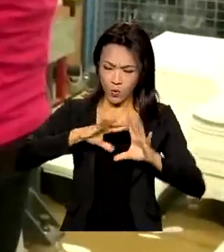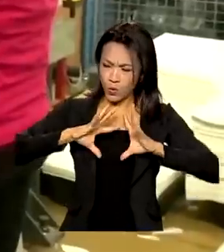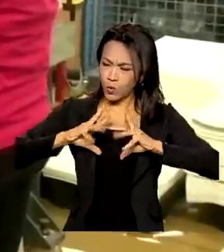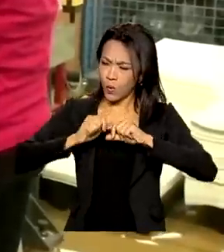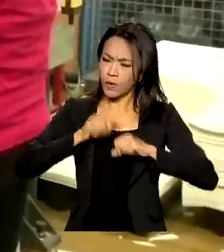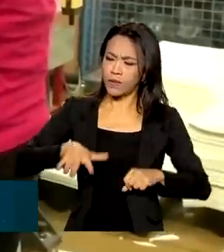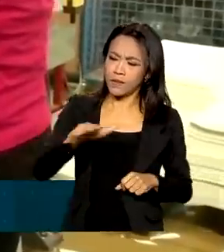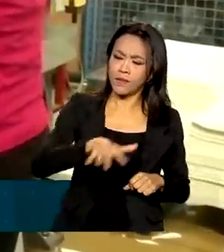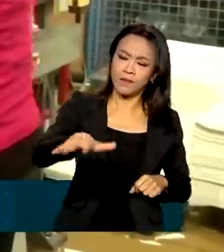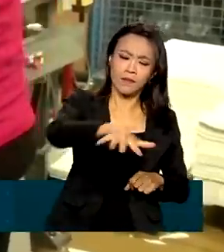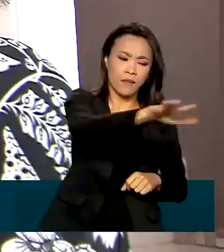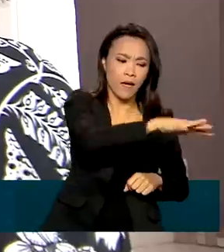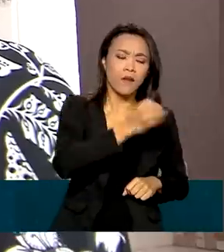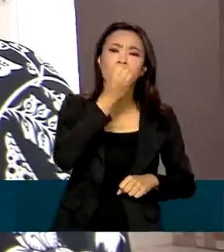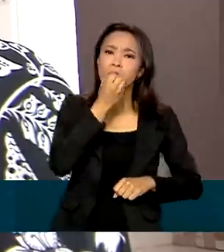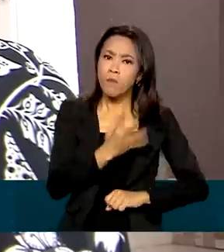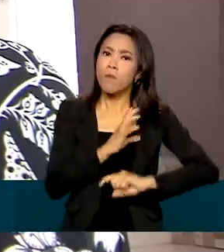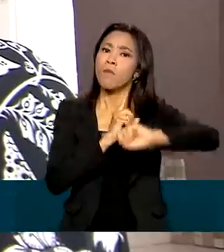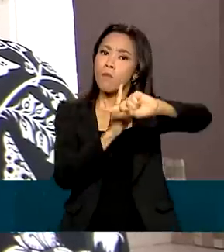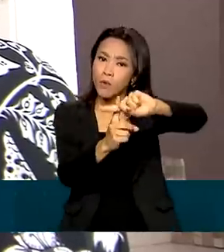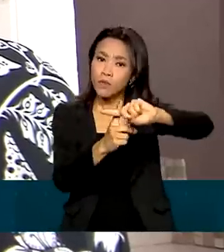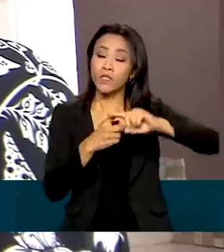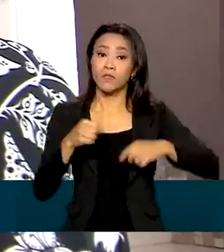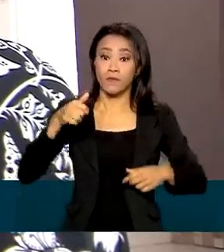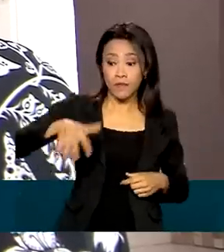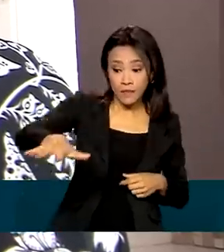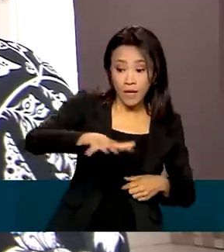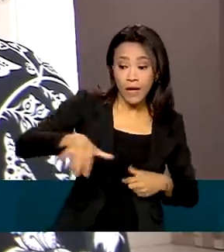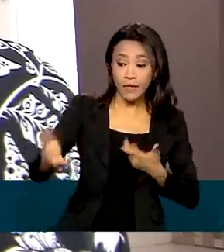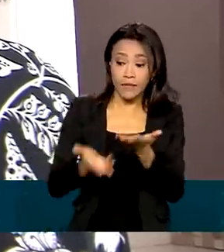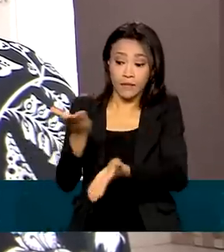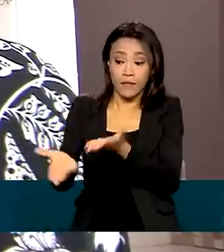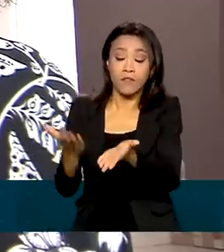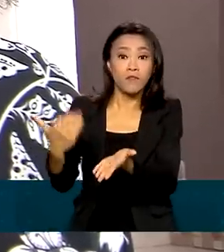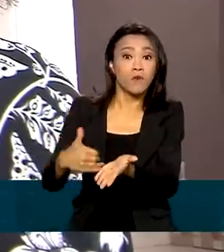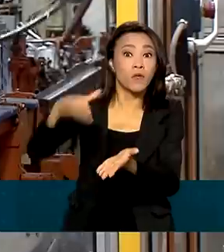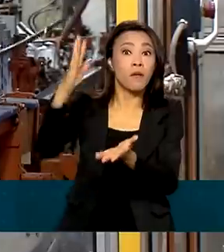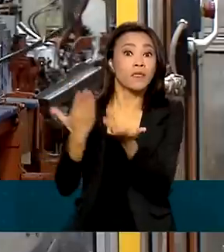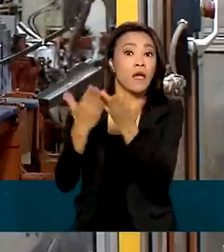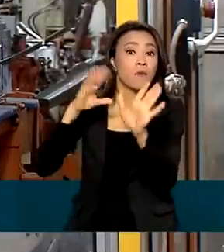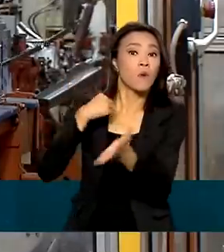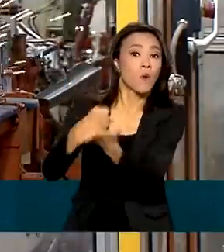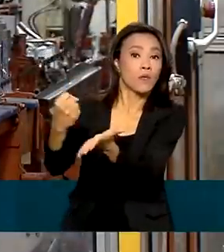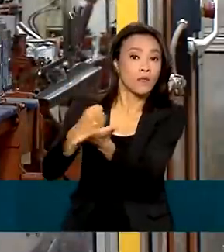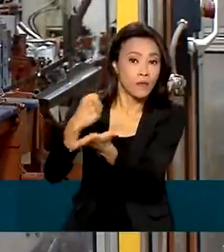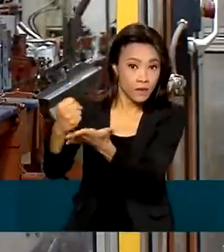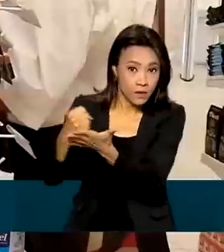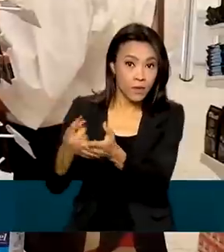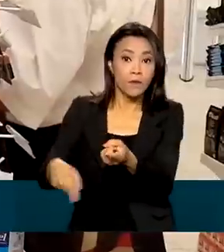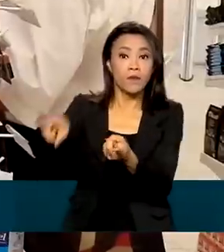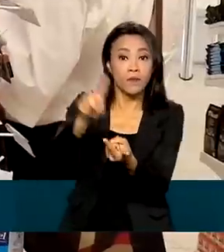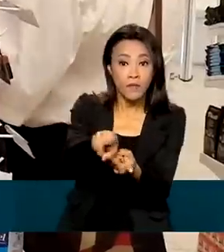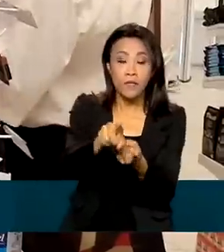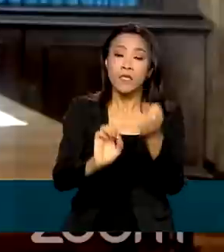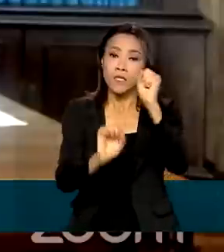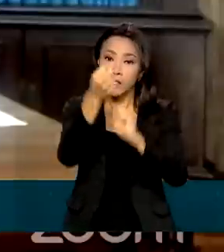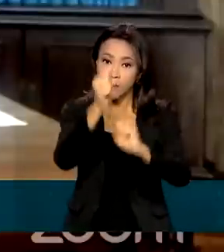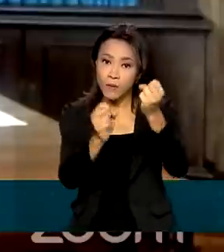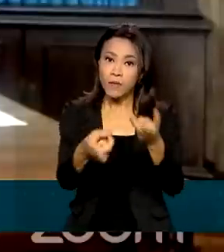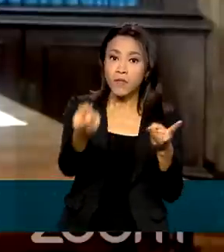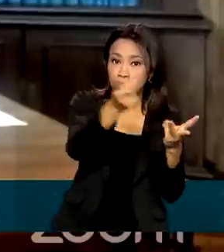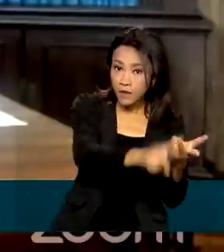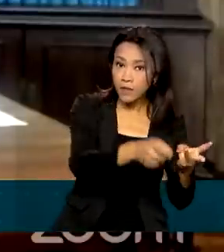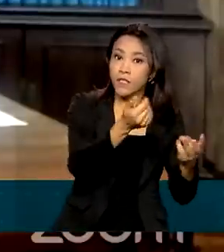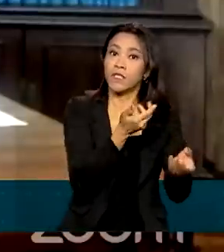tiveram saldo positivo. O setor de serviços foi o que mais abriu postos, seguido da indústria e do comércio. É o